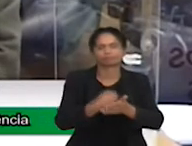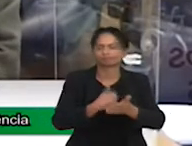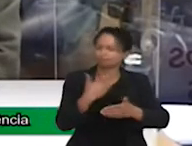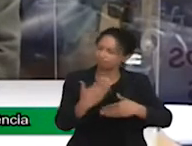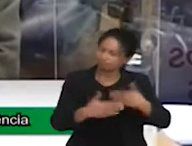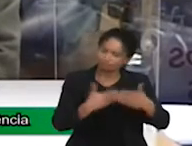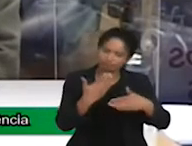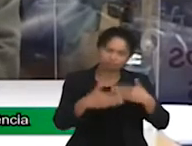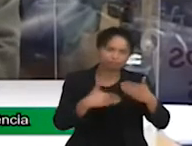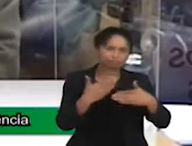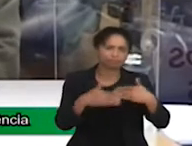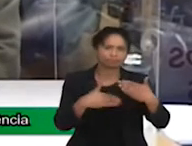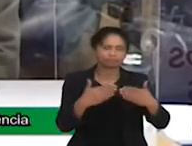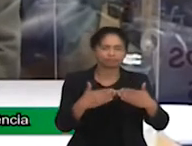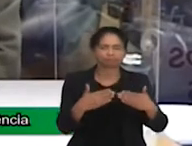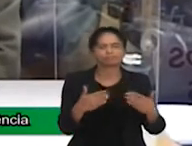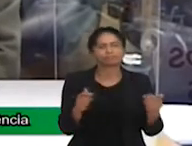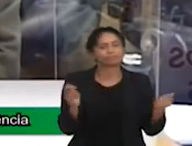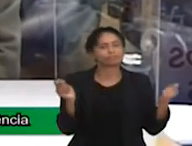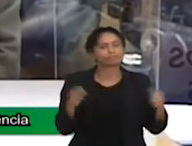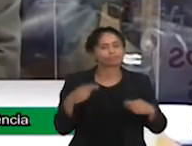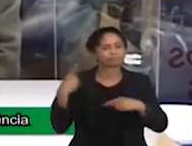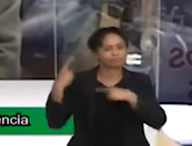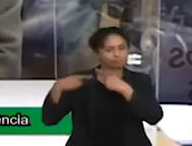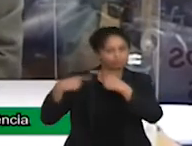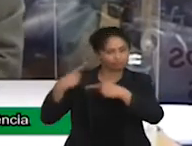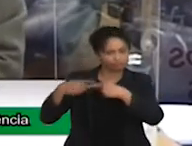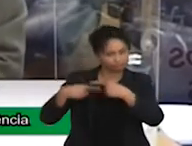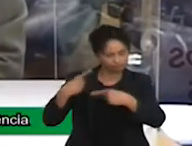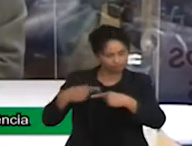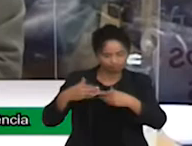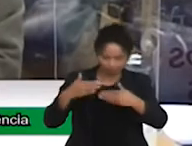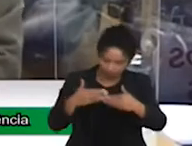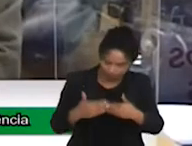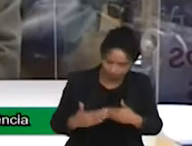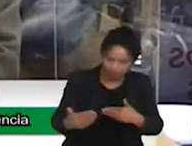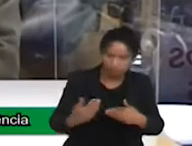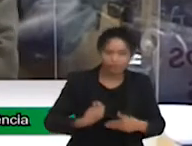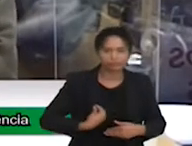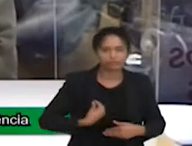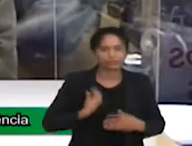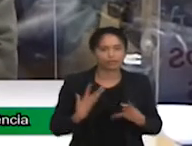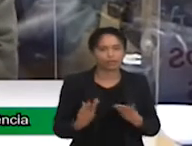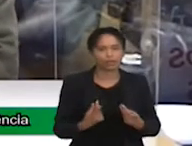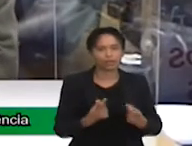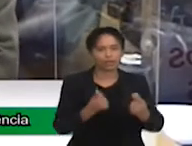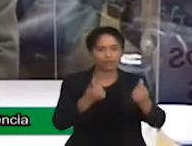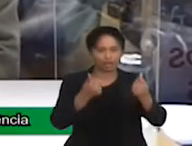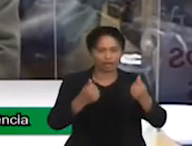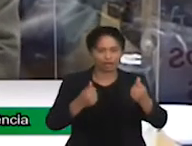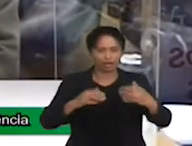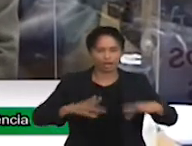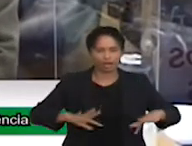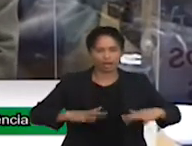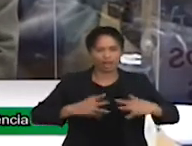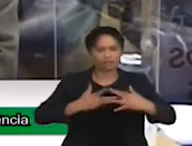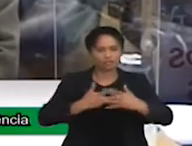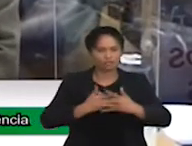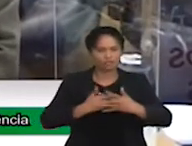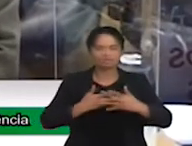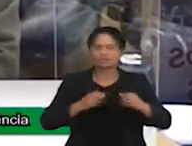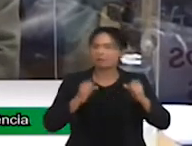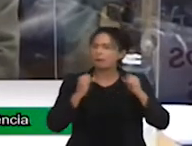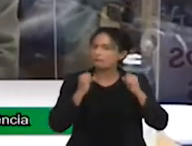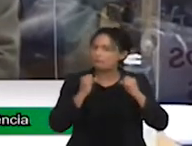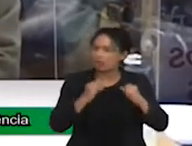possam ter, no mínimo, qualidade de vida, cidadania, que as mães possam morrer em paz, que possa haver